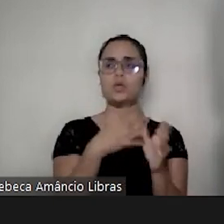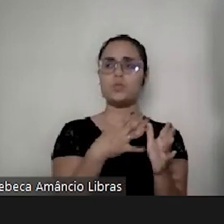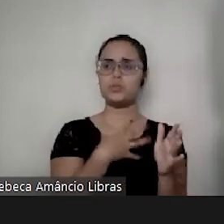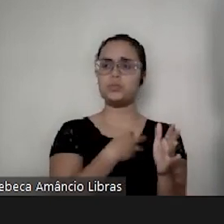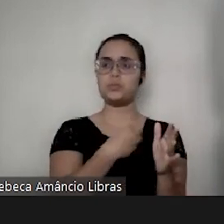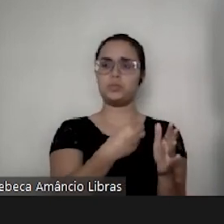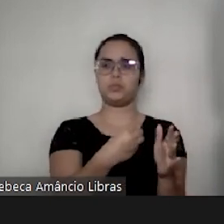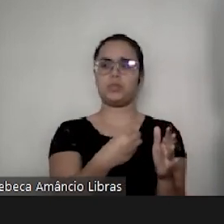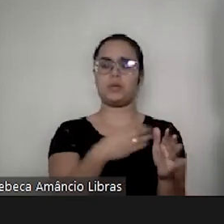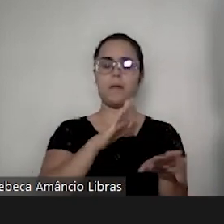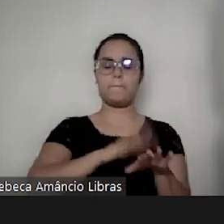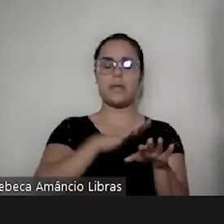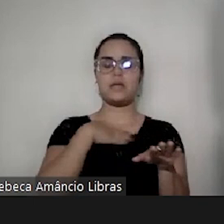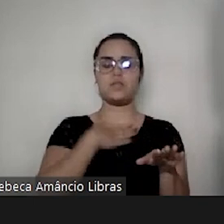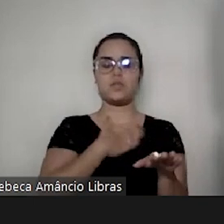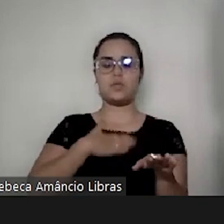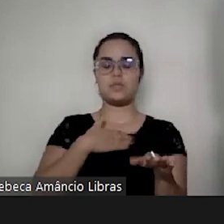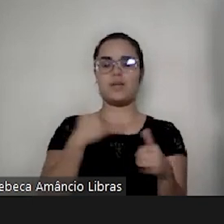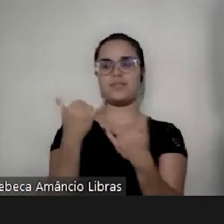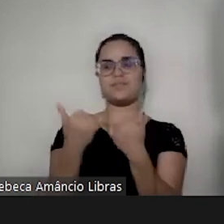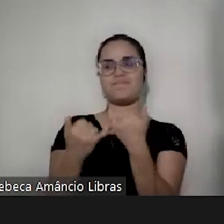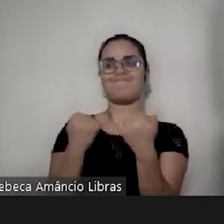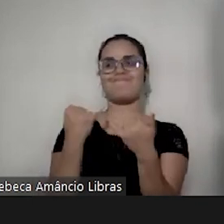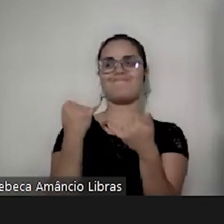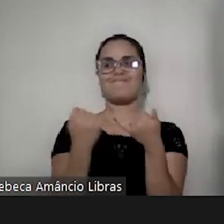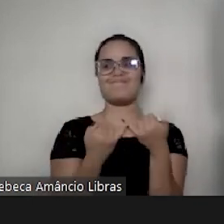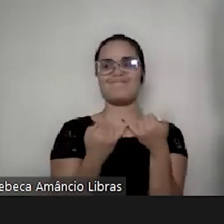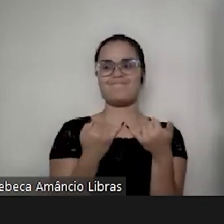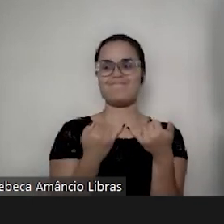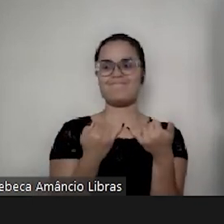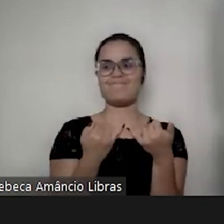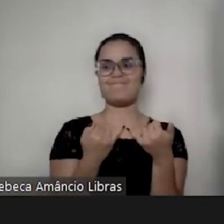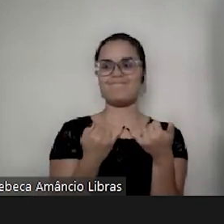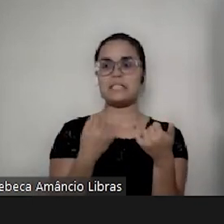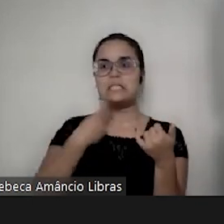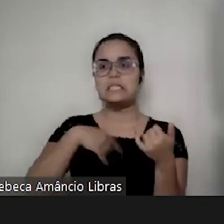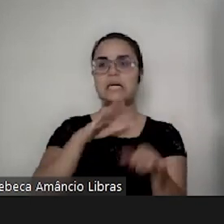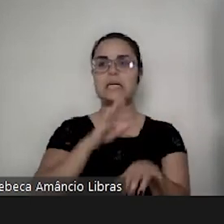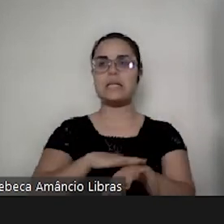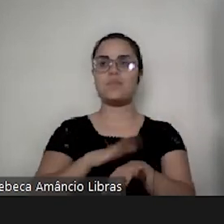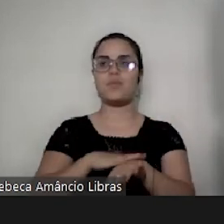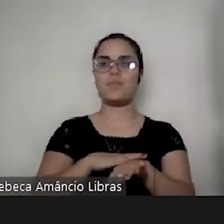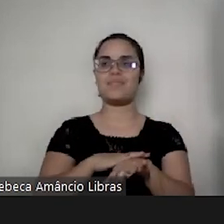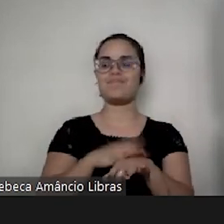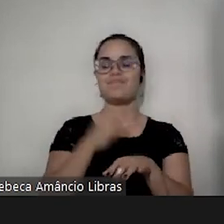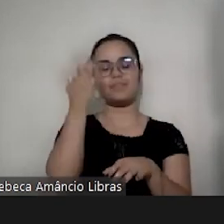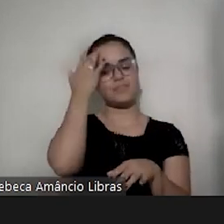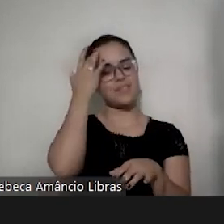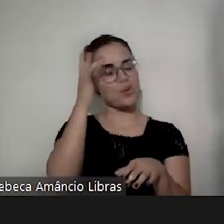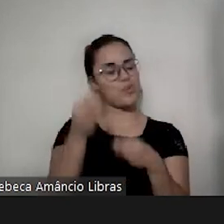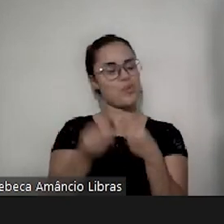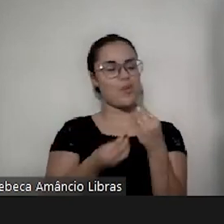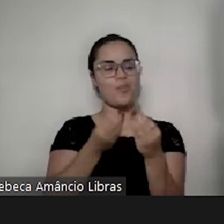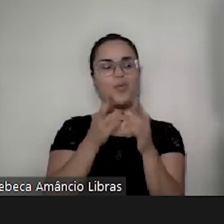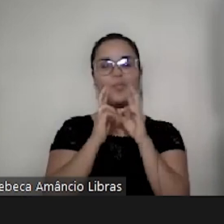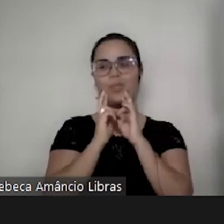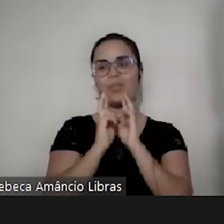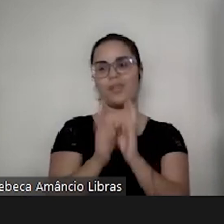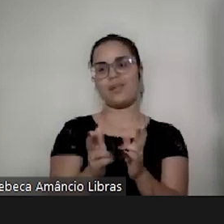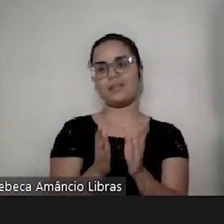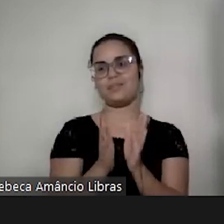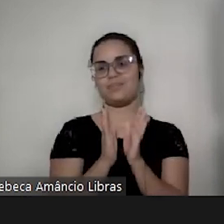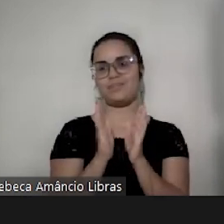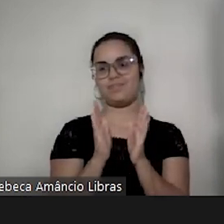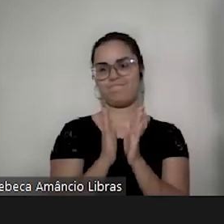mais gostava de brincar? E naquela hora eu não soube responder, eu não sabia responder.